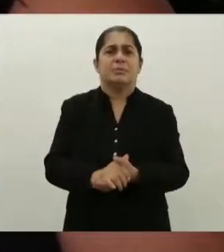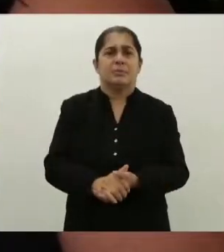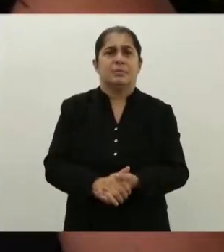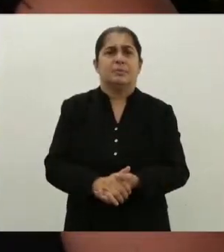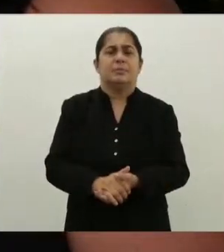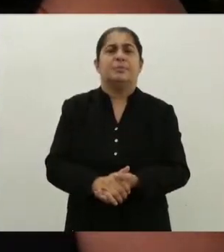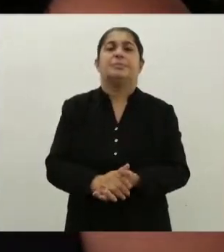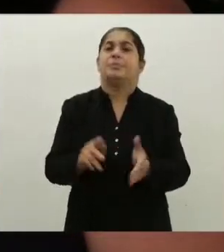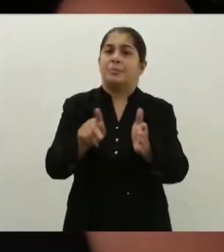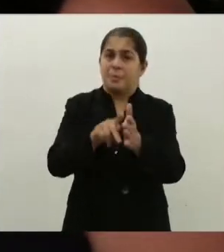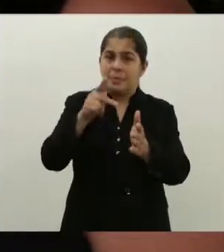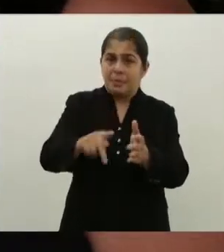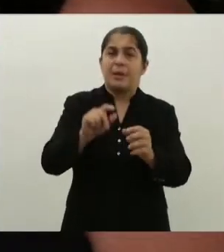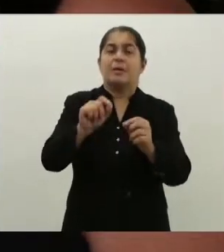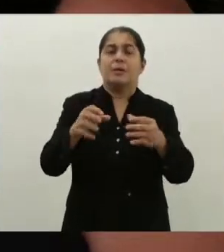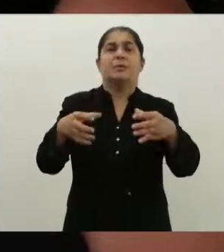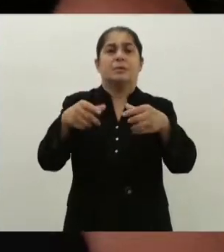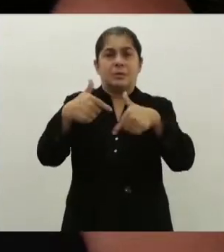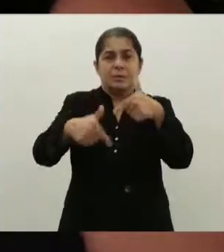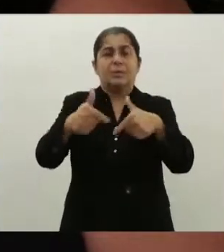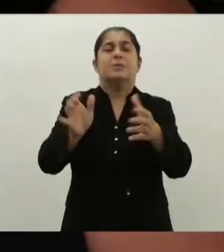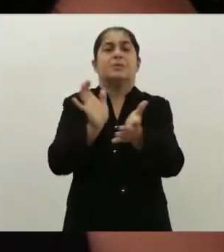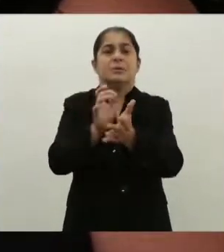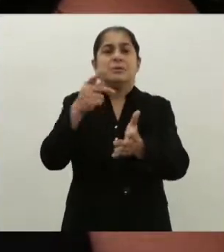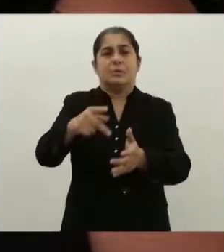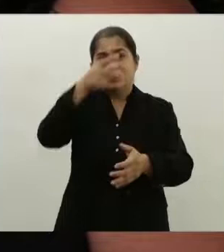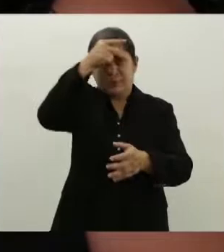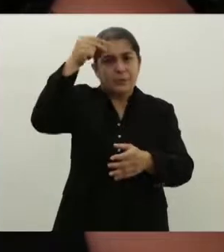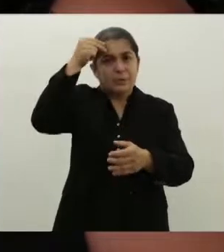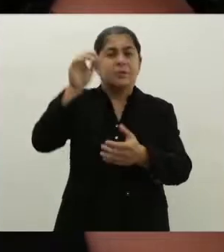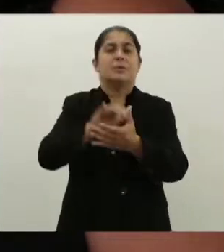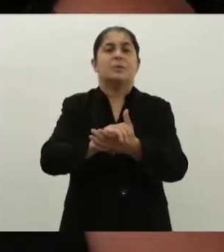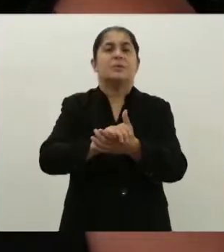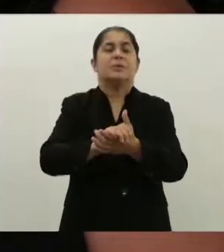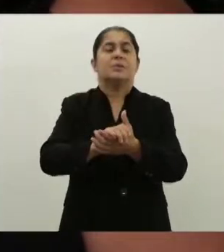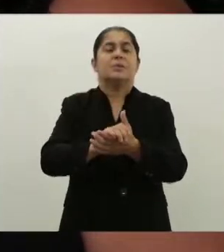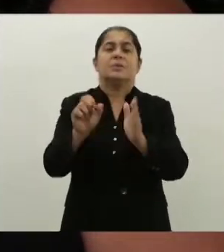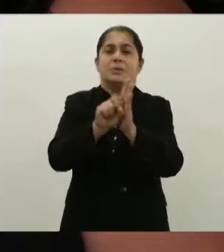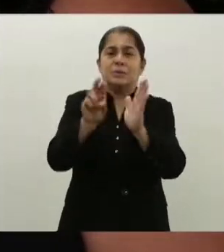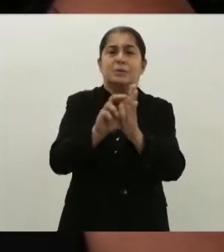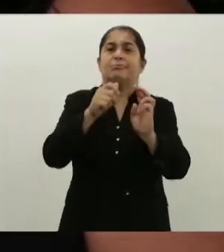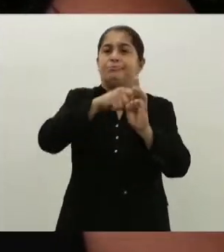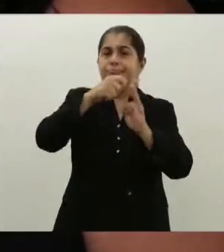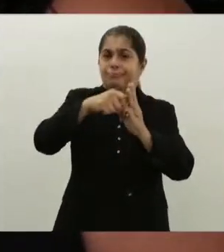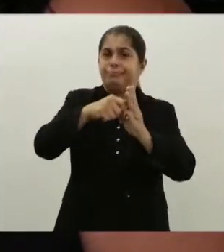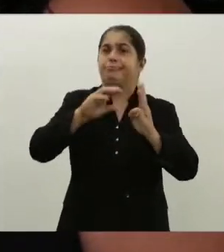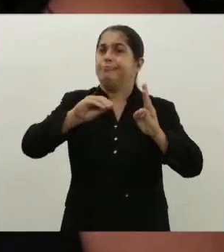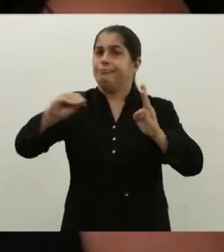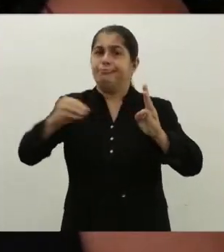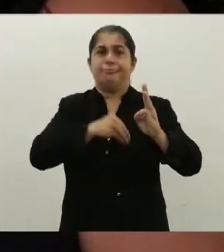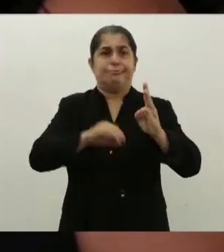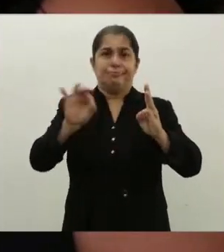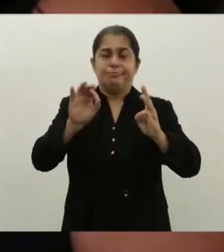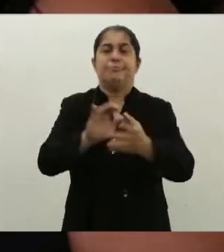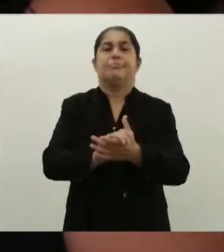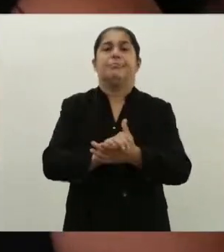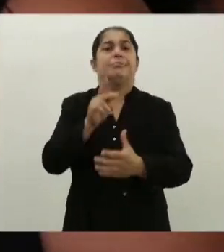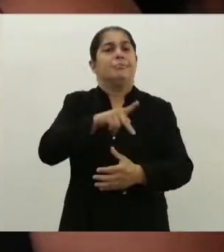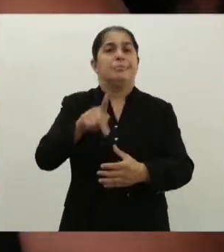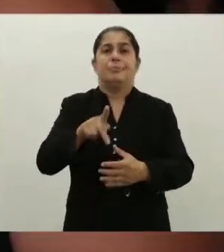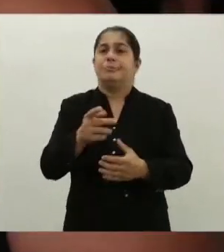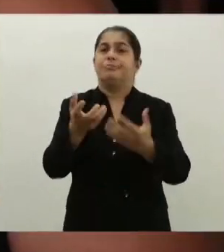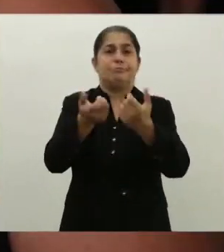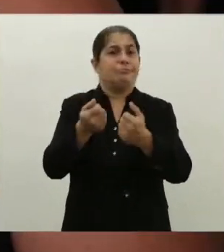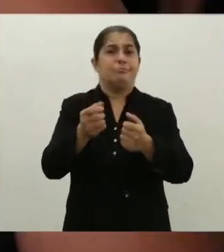funcionários públicos do município de Santa Rita estão com três meses de salários atrasados. O magistério ainda não